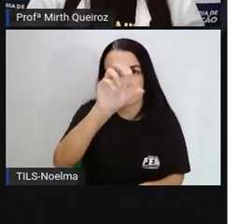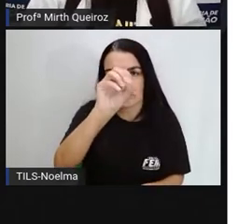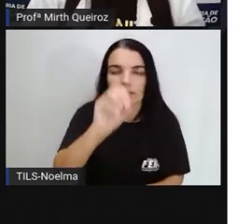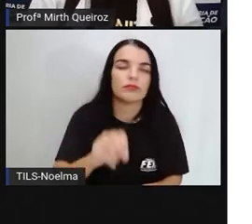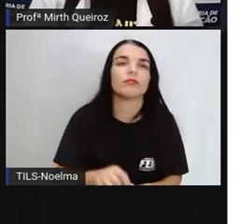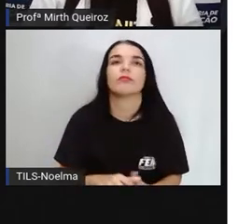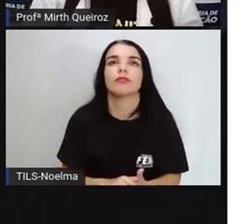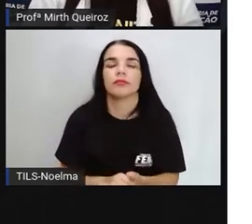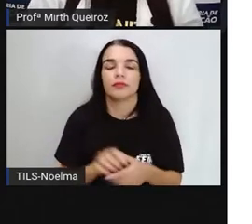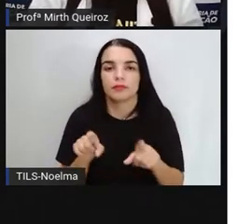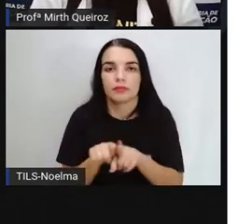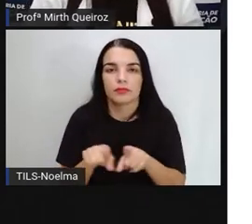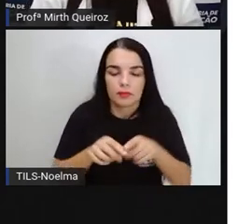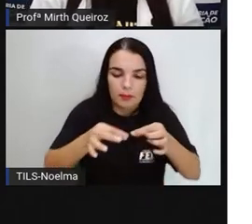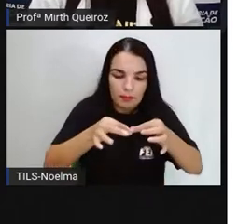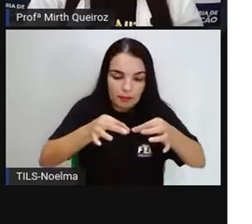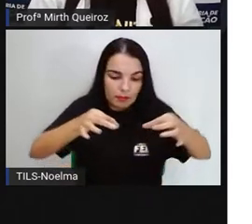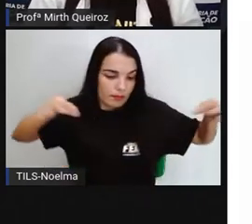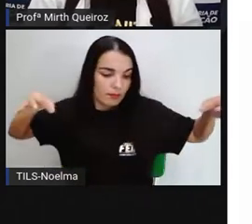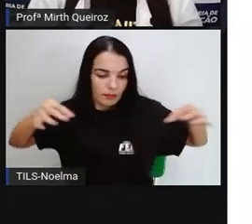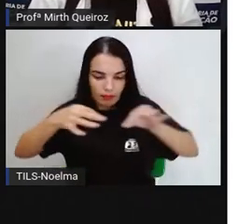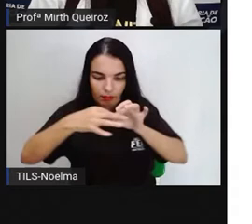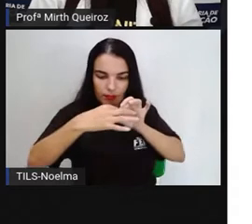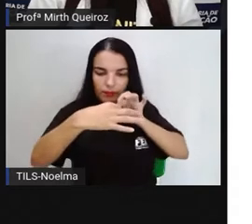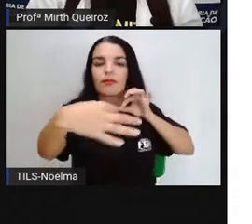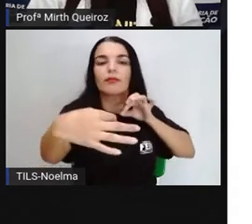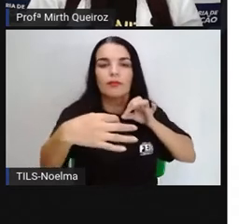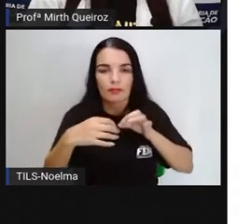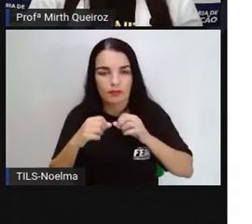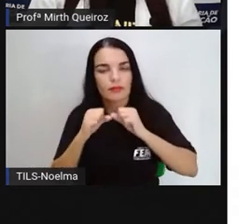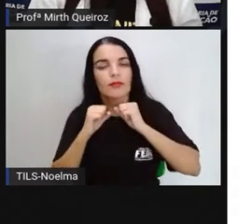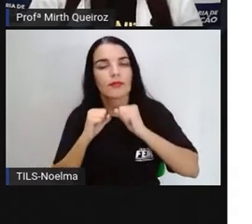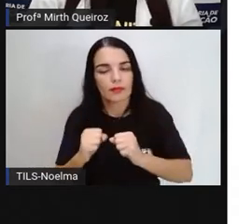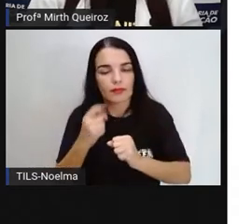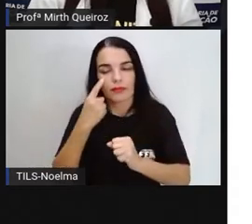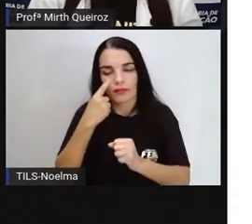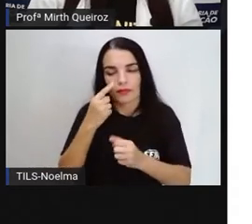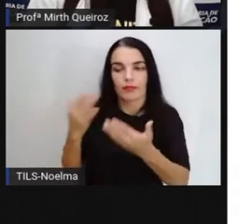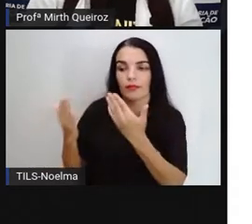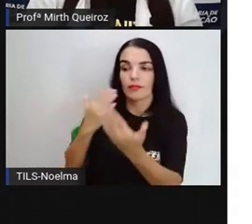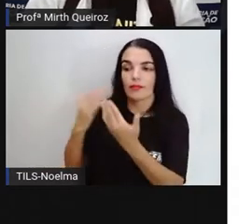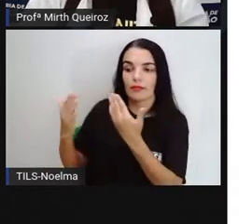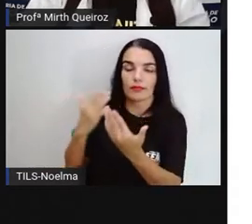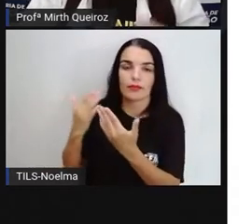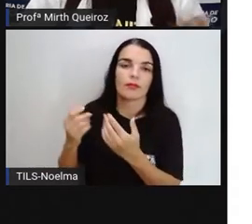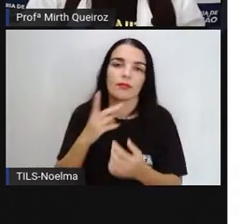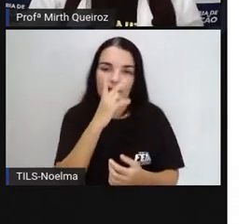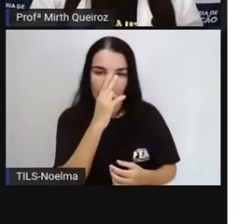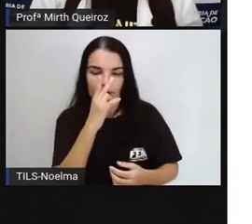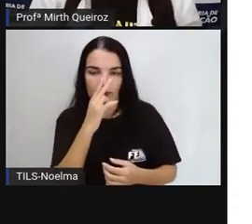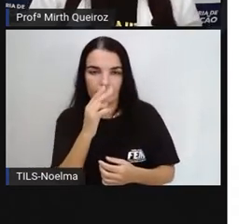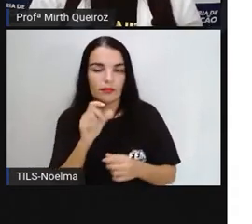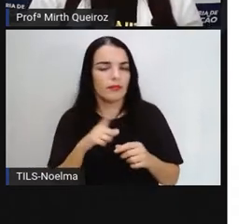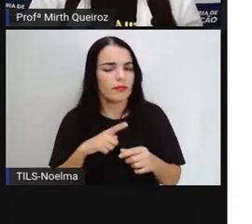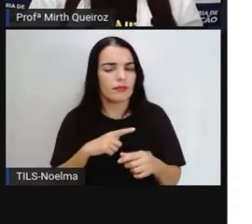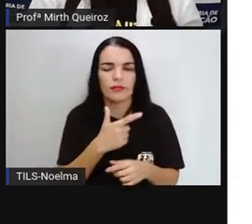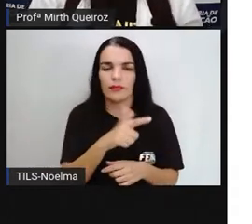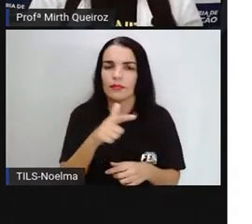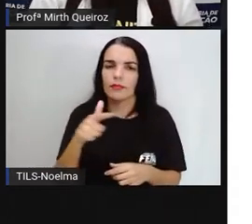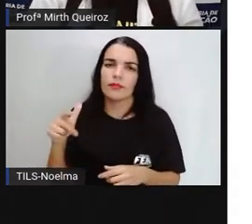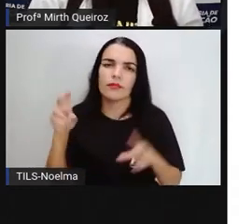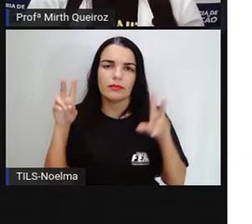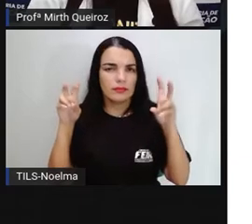Simetria, a partir do tangram também dá para a gente estudar semelhanças, né? E dentre vários outros